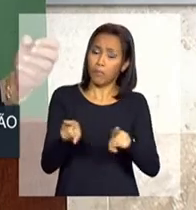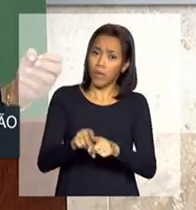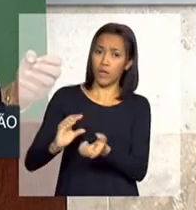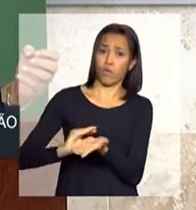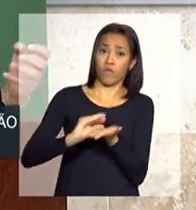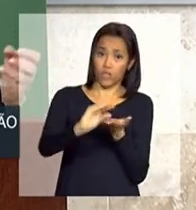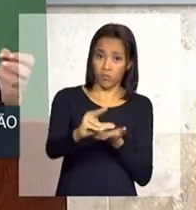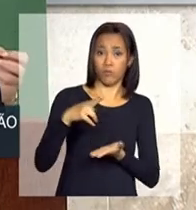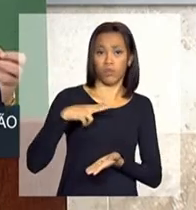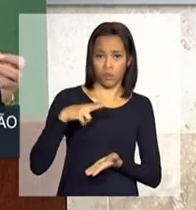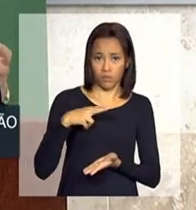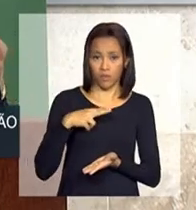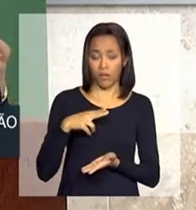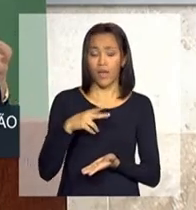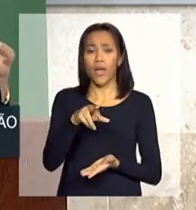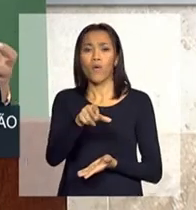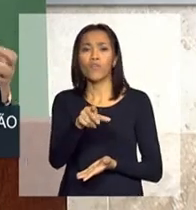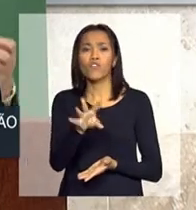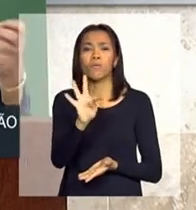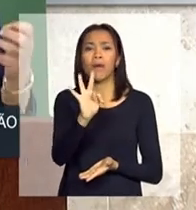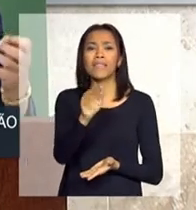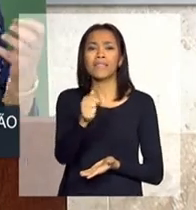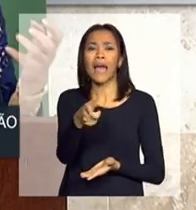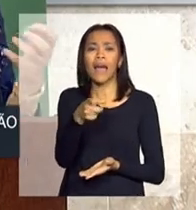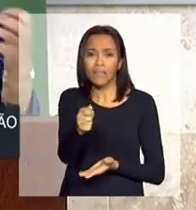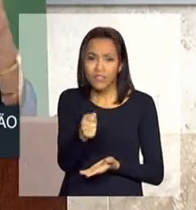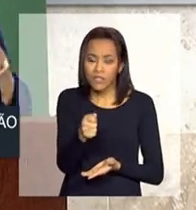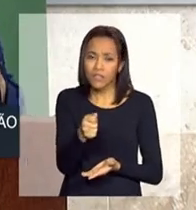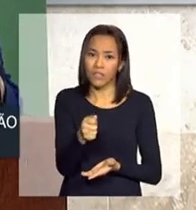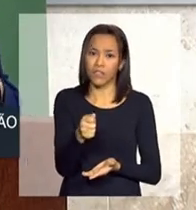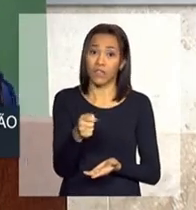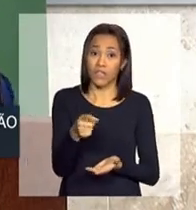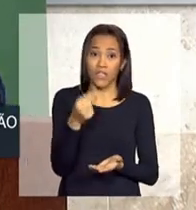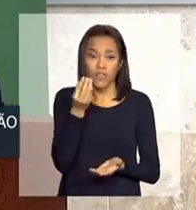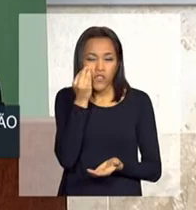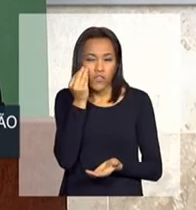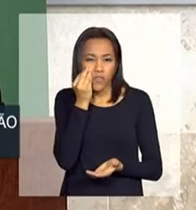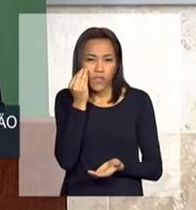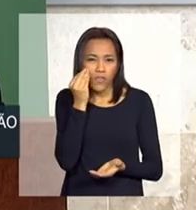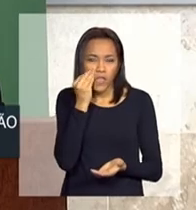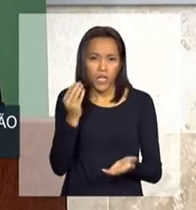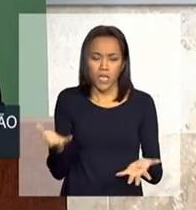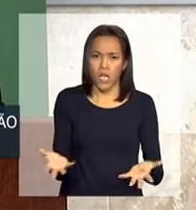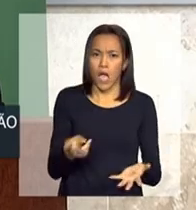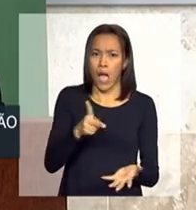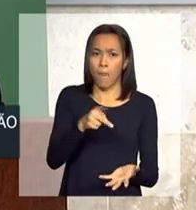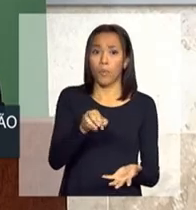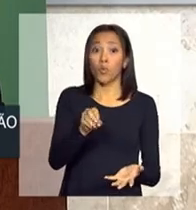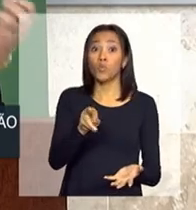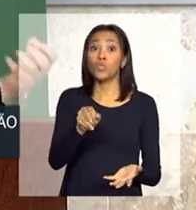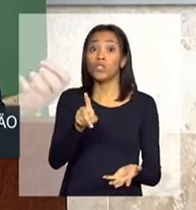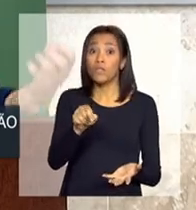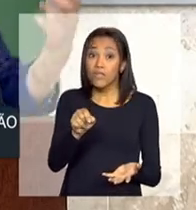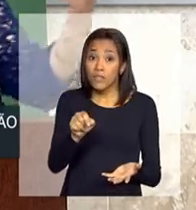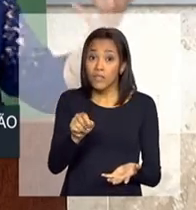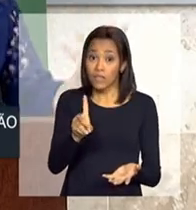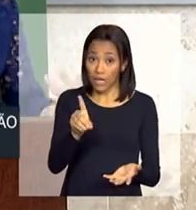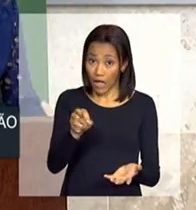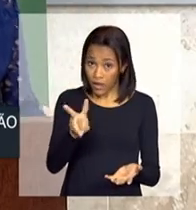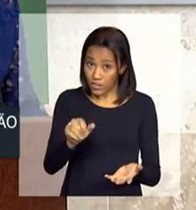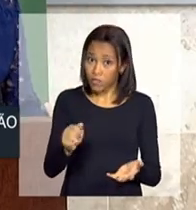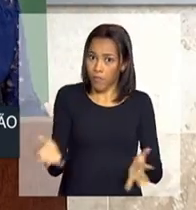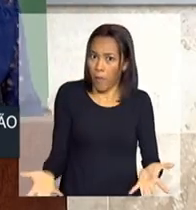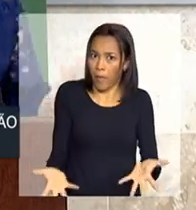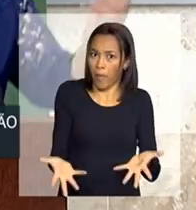como se fosse uma taxa, uma visão da produtividade do investimento público na geração de